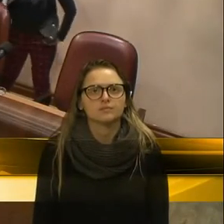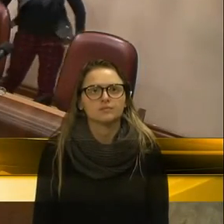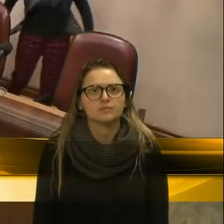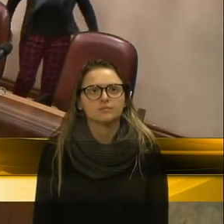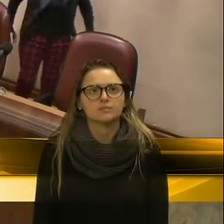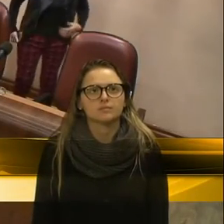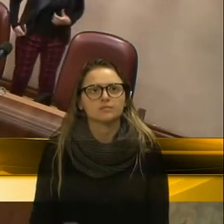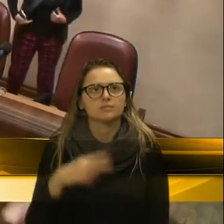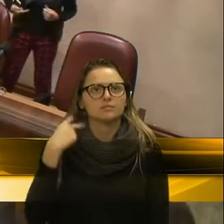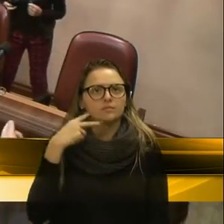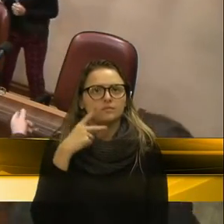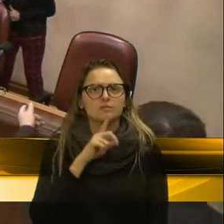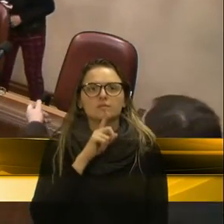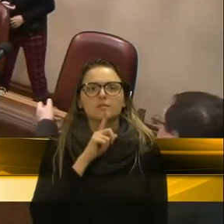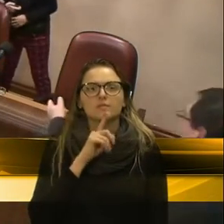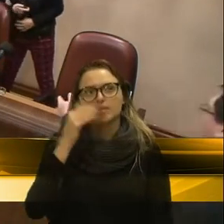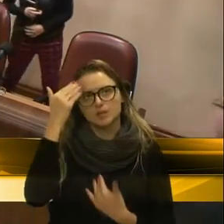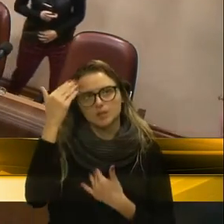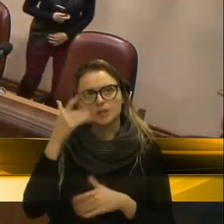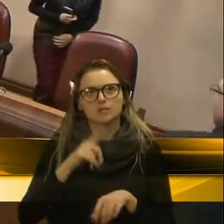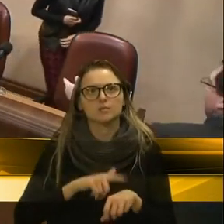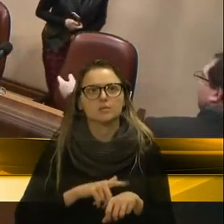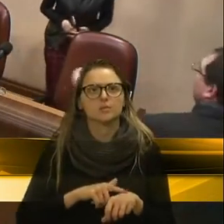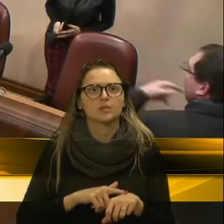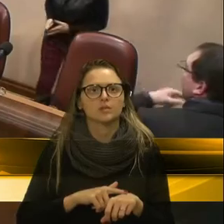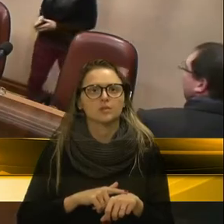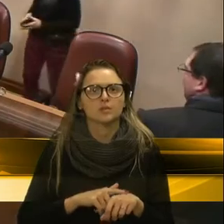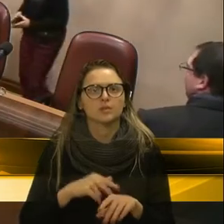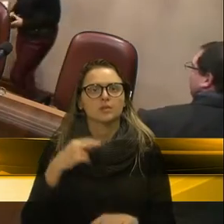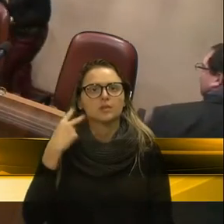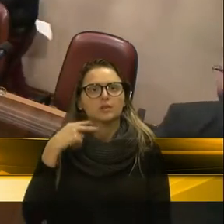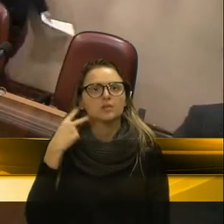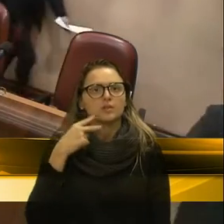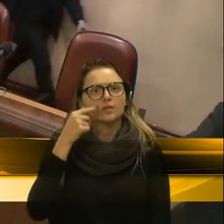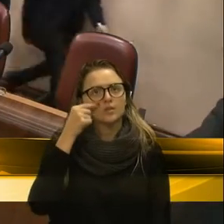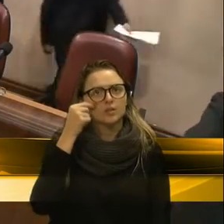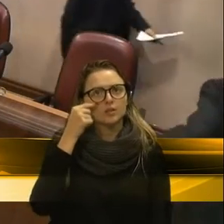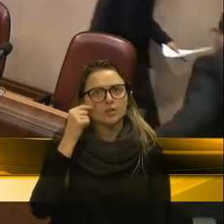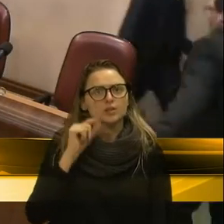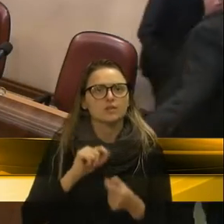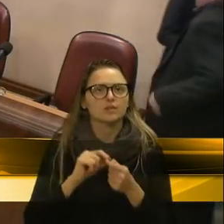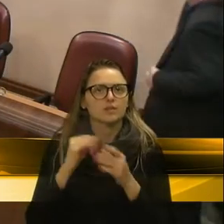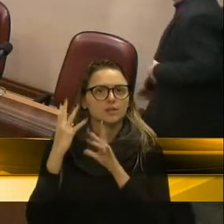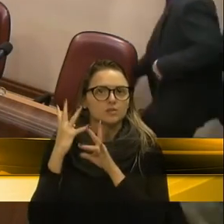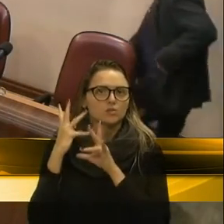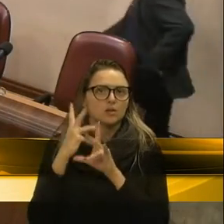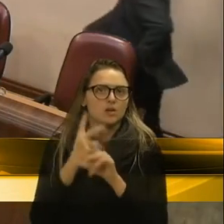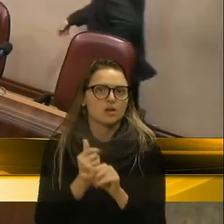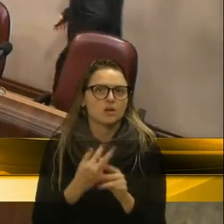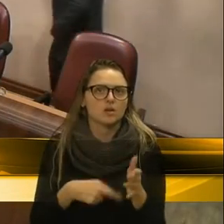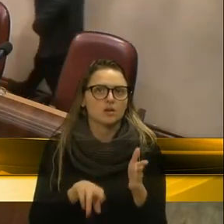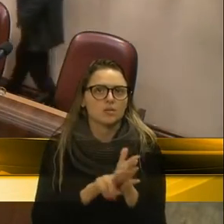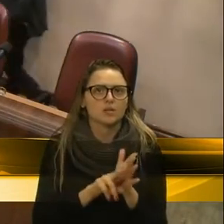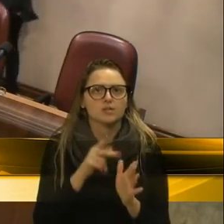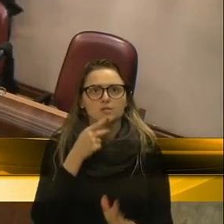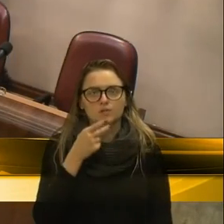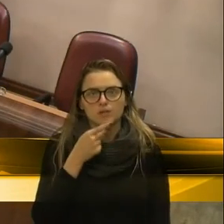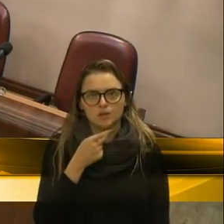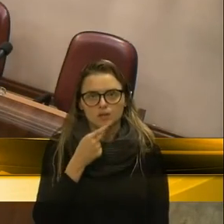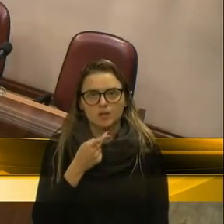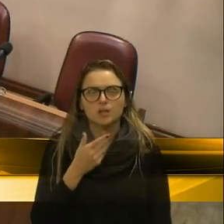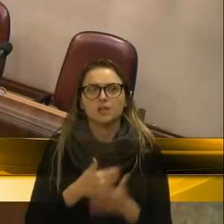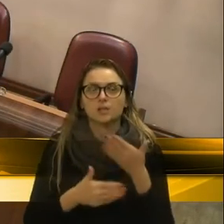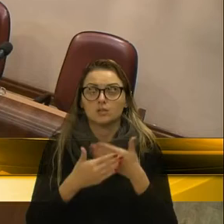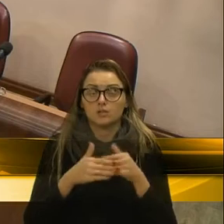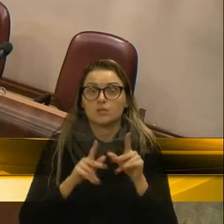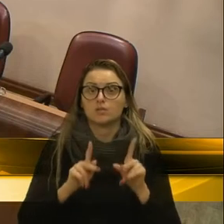Vereador Alberto, obrigado pelo espaço. O vereador Eloy Fristo faz um resgate que é importante de nominar as pessoas